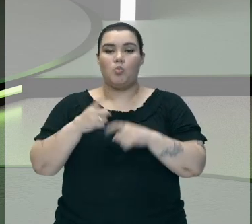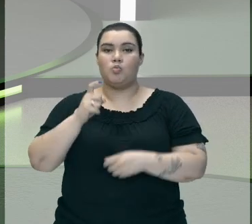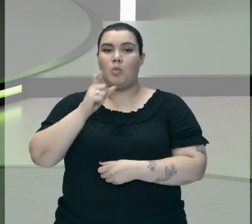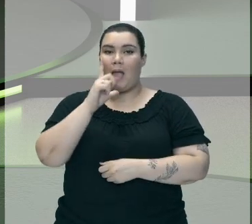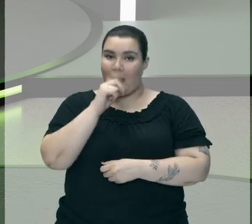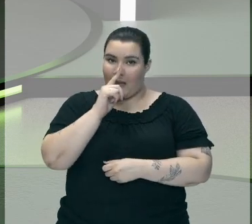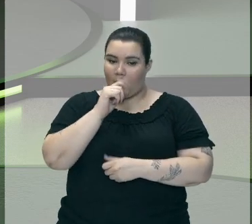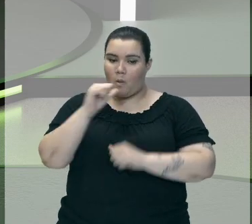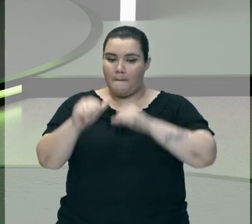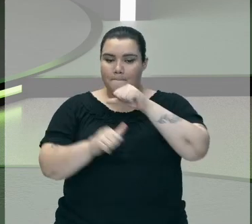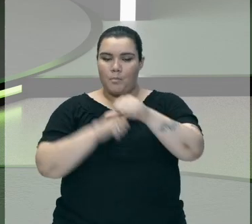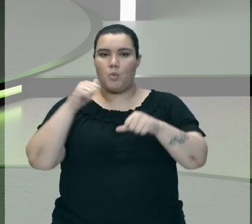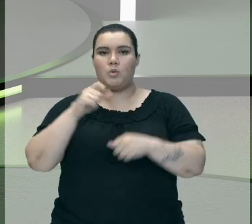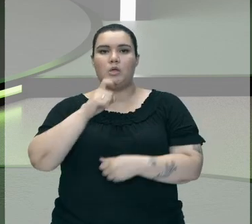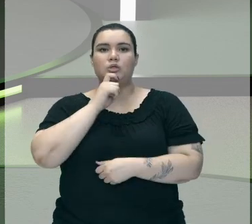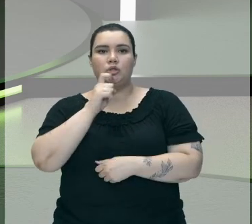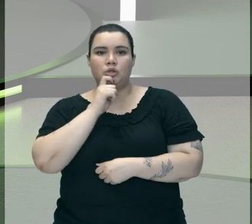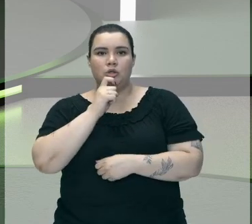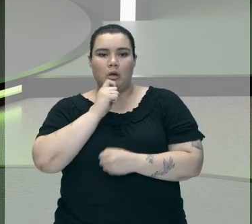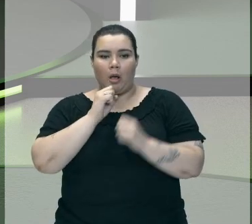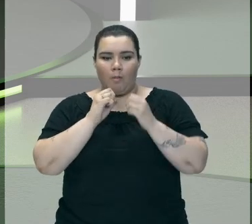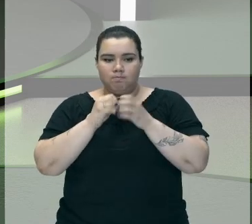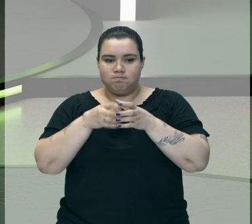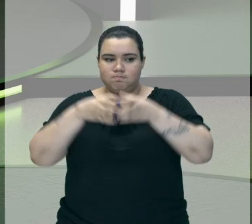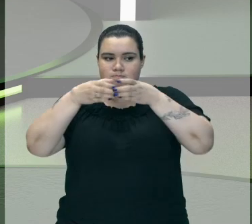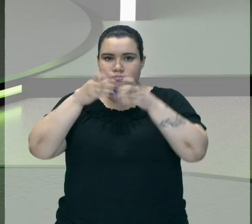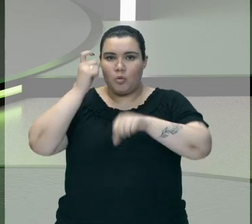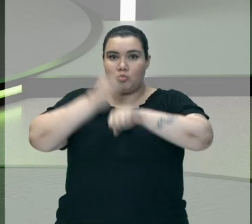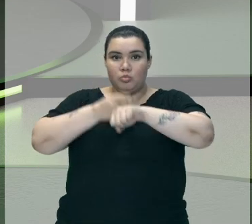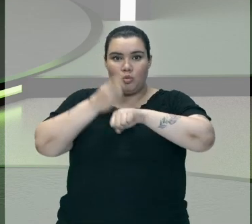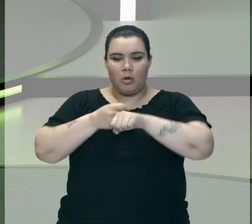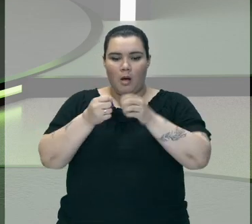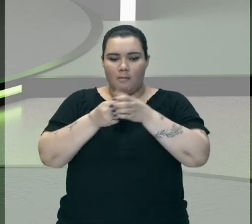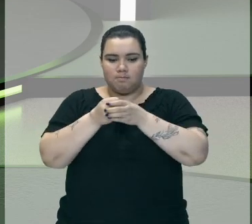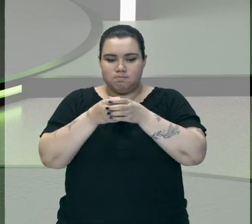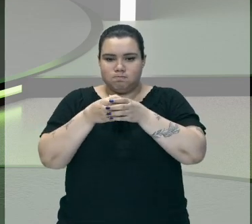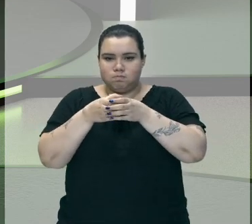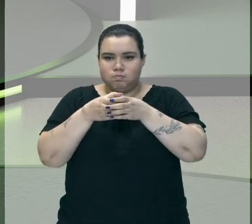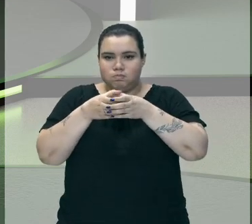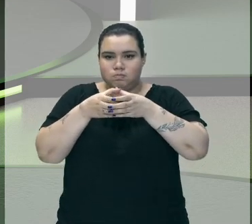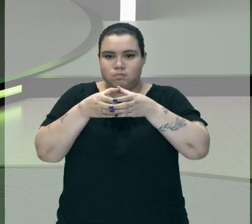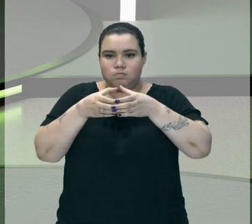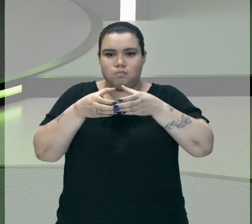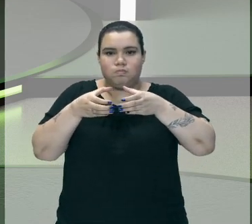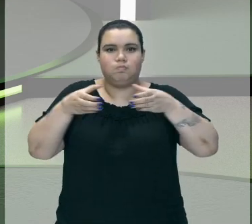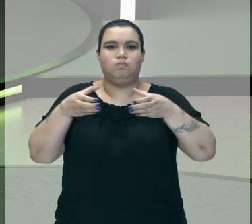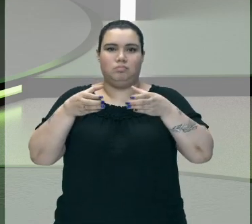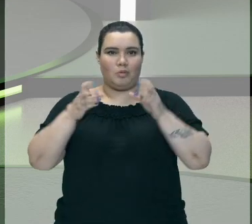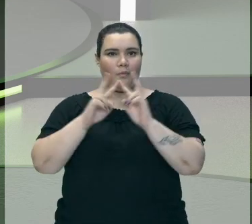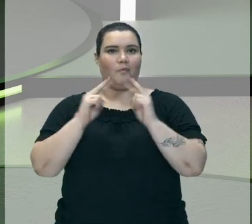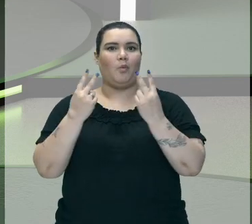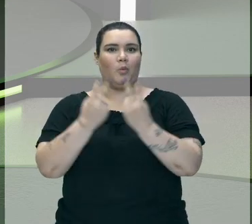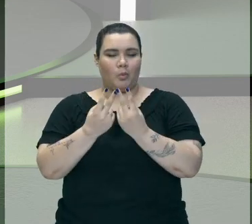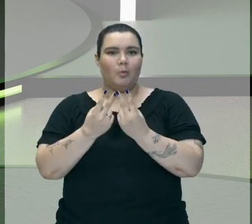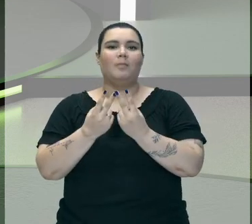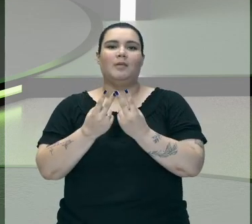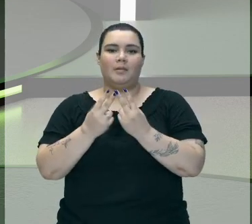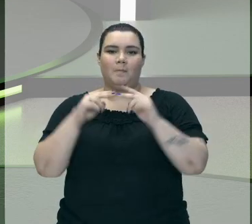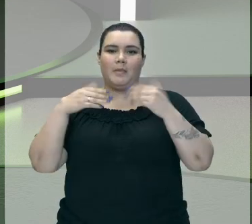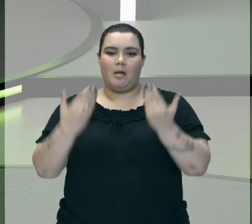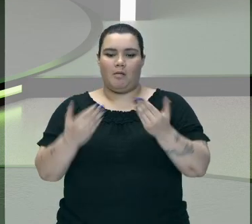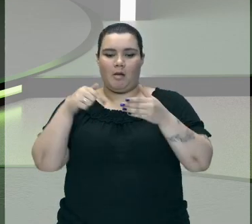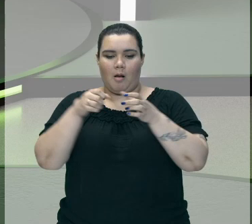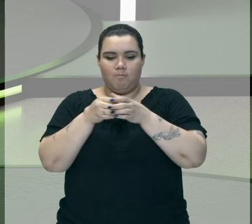propriedade De aumentar O seu volume A água Quando congelada Ela aumenta Esse volume Fazendo com que A garrafa